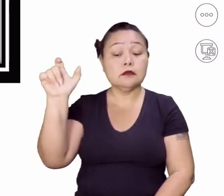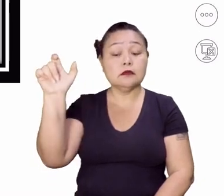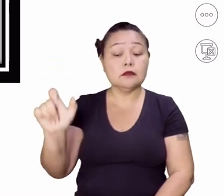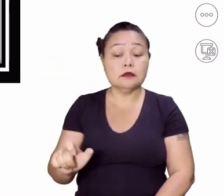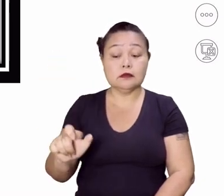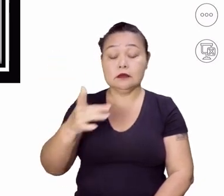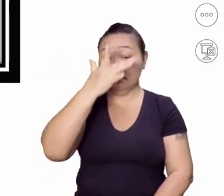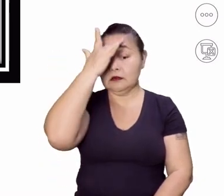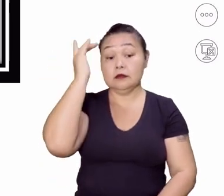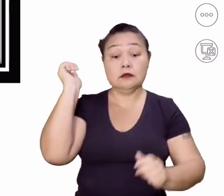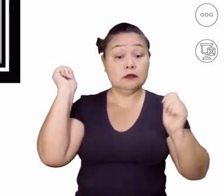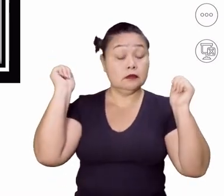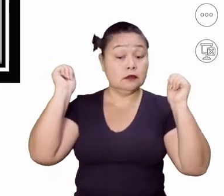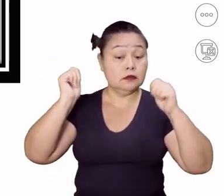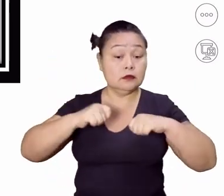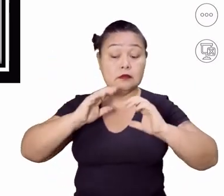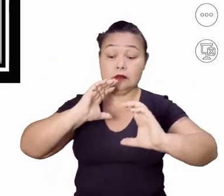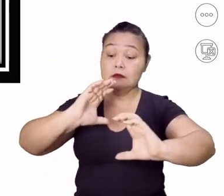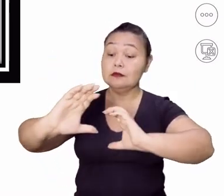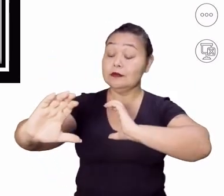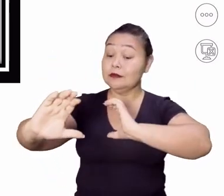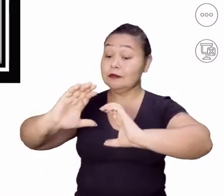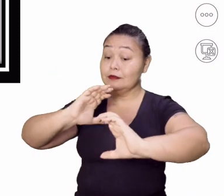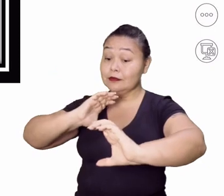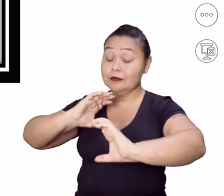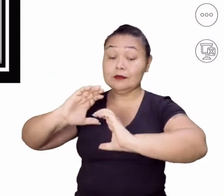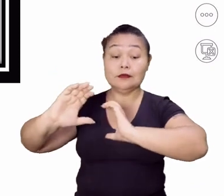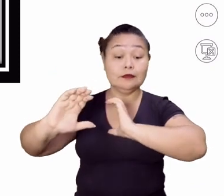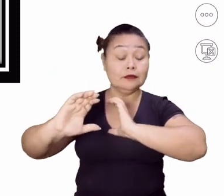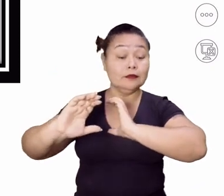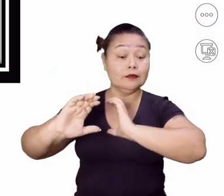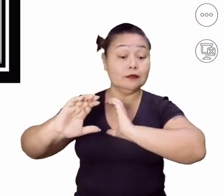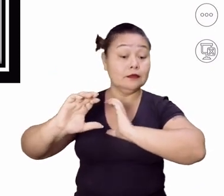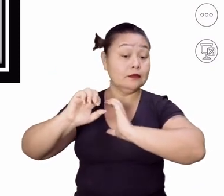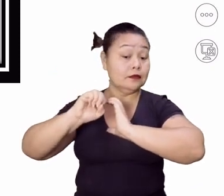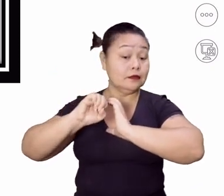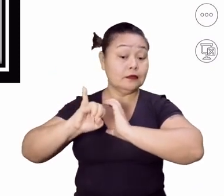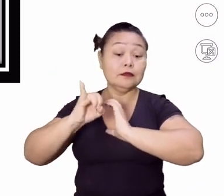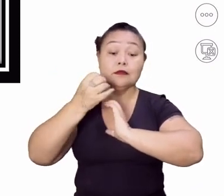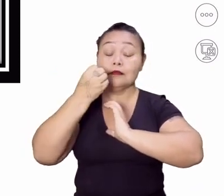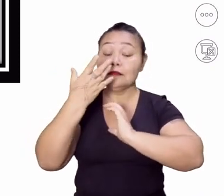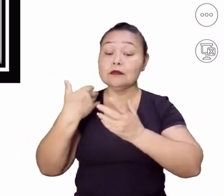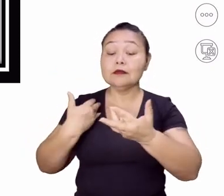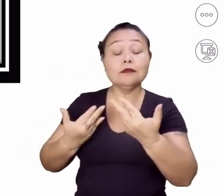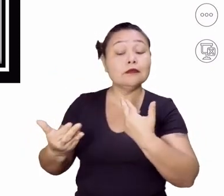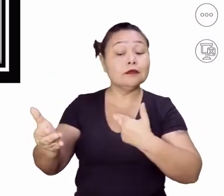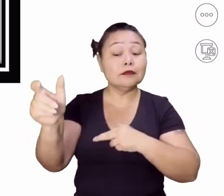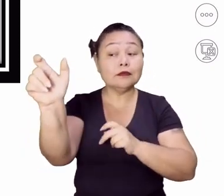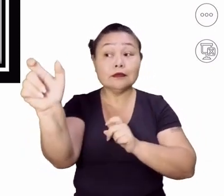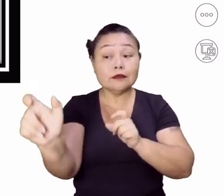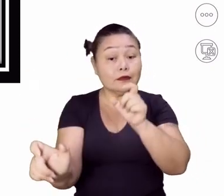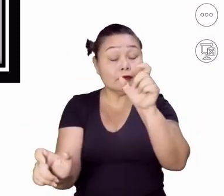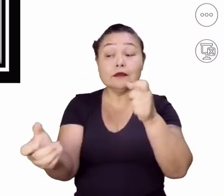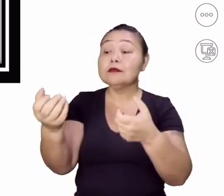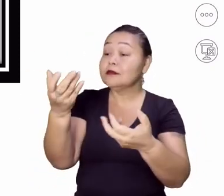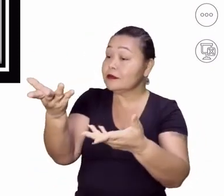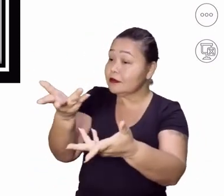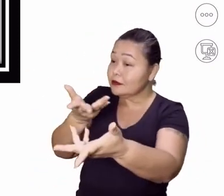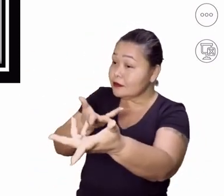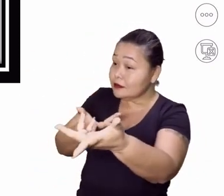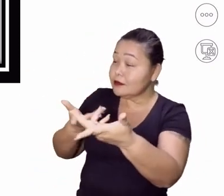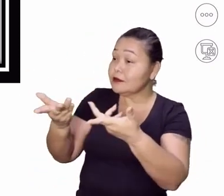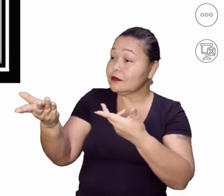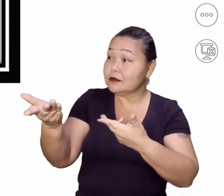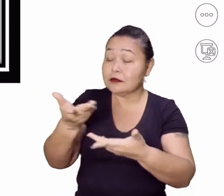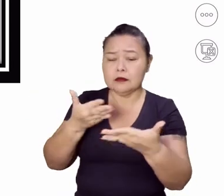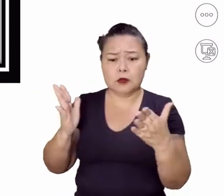pessoas? A capacidade de comunicação, se ela é boa no relacionamento com outras pessoas, às vezes é